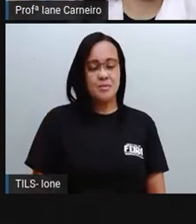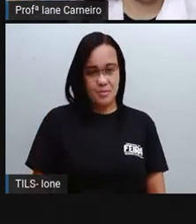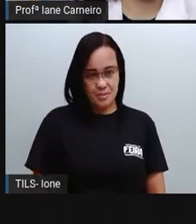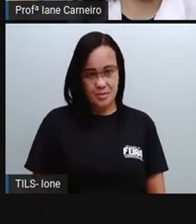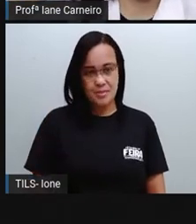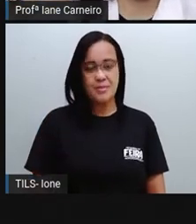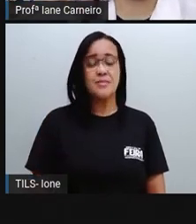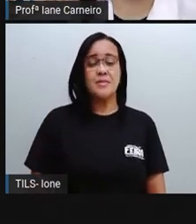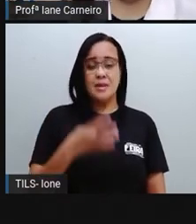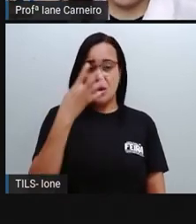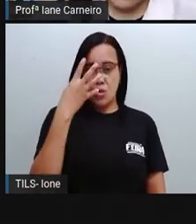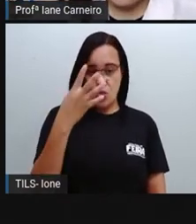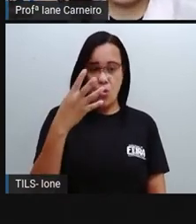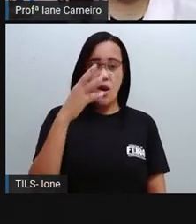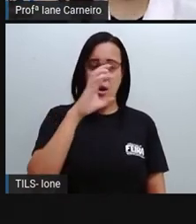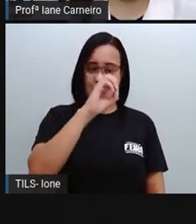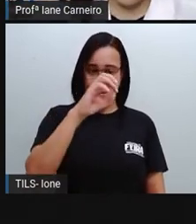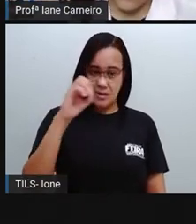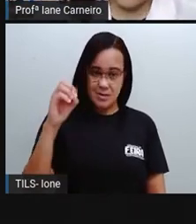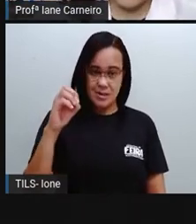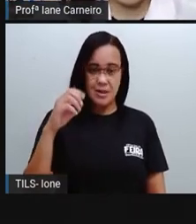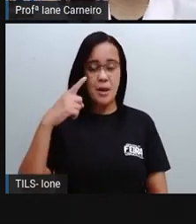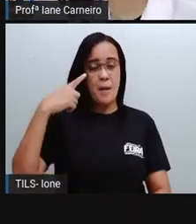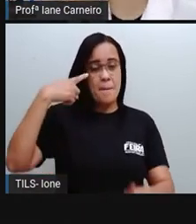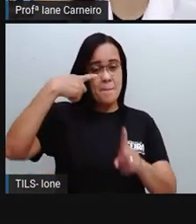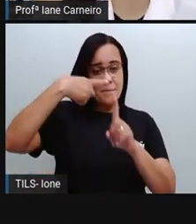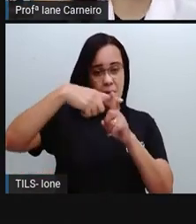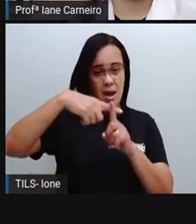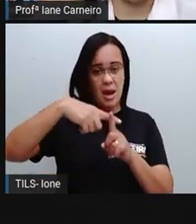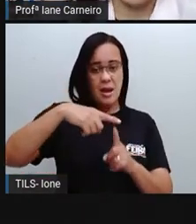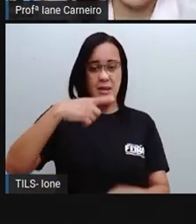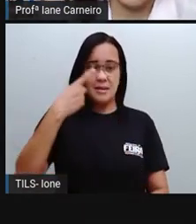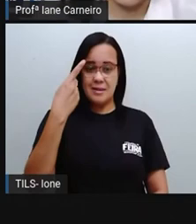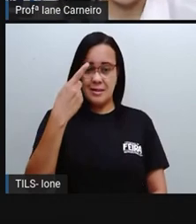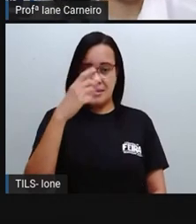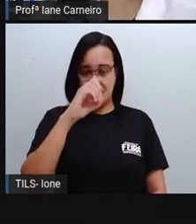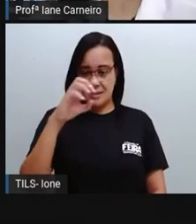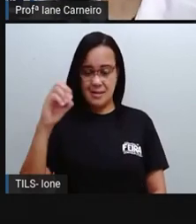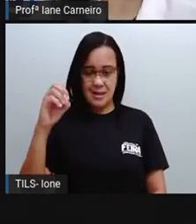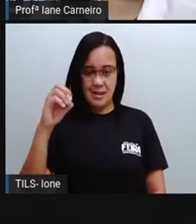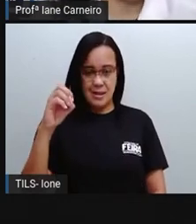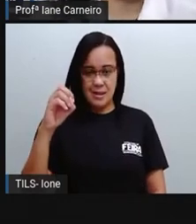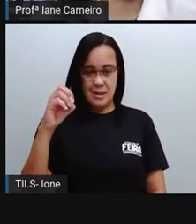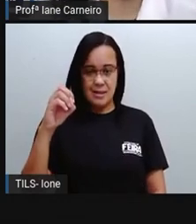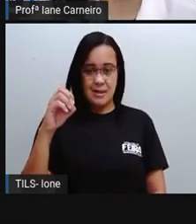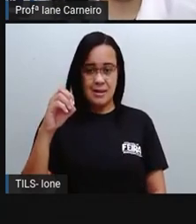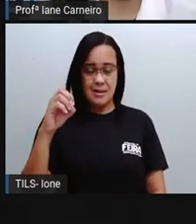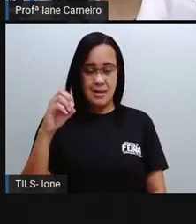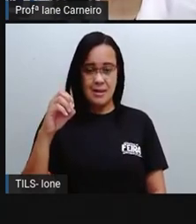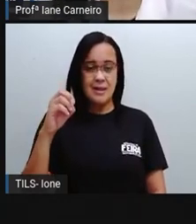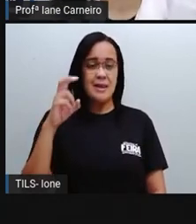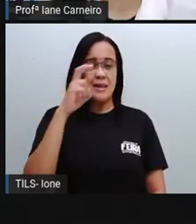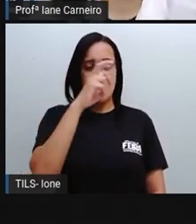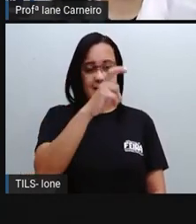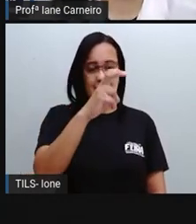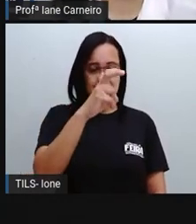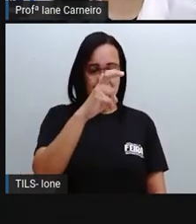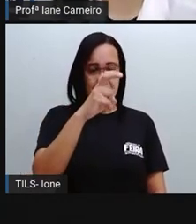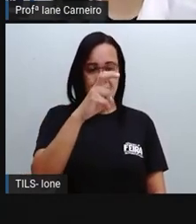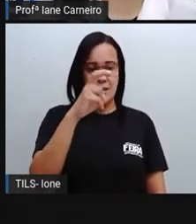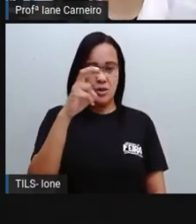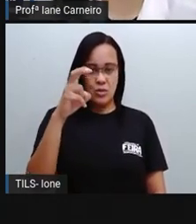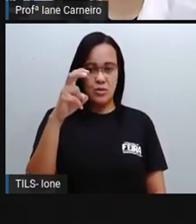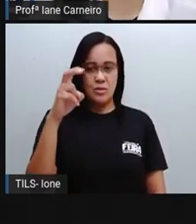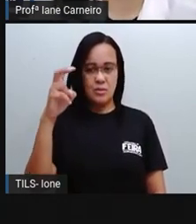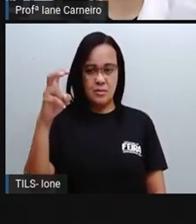400. Se eu juntar com mais uma centena, quanto eu vou ter no final? Vamos contar? Uma,